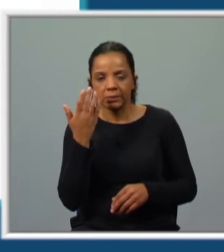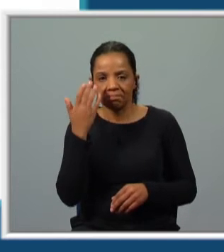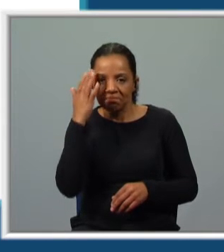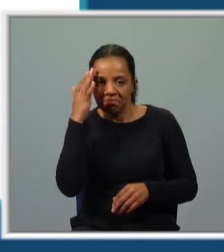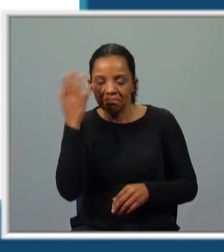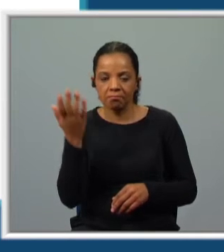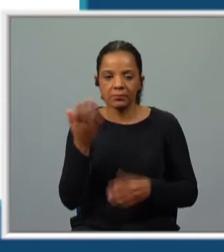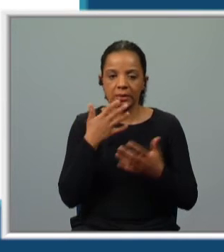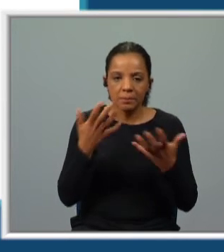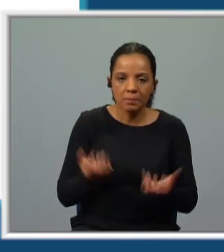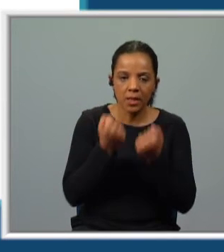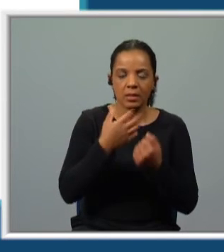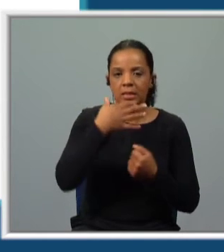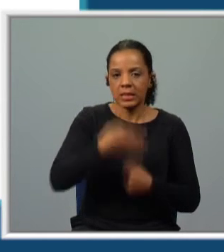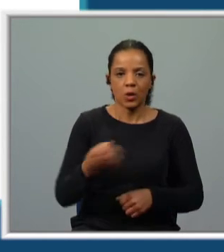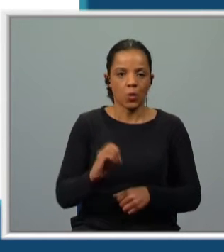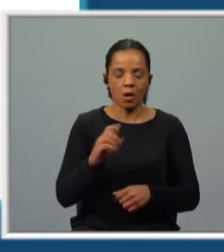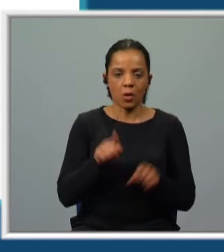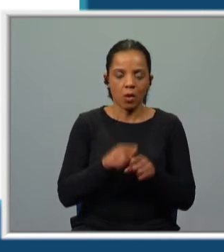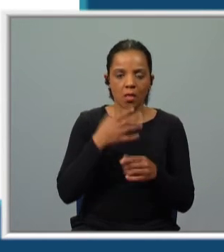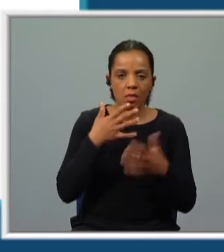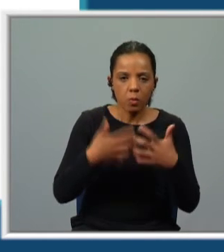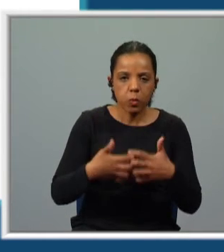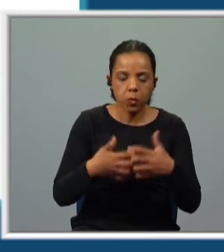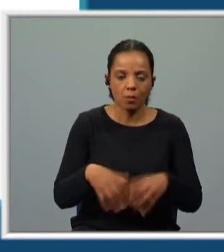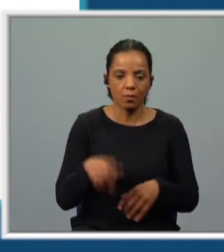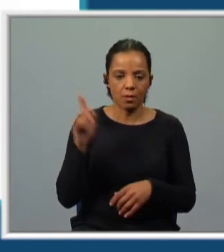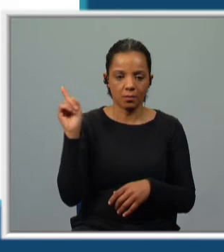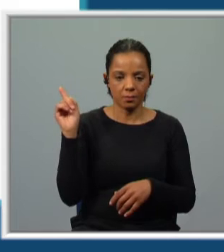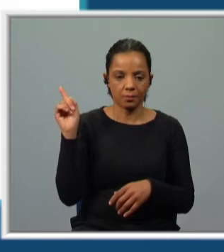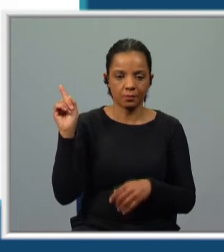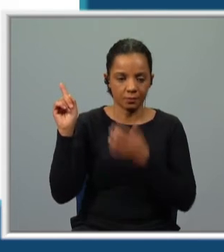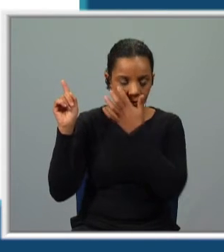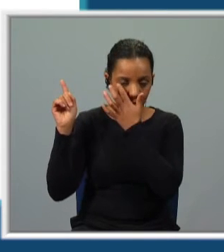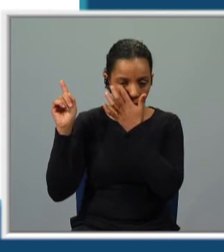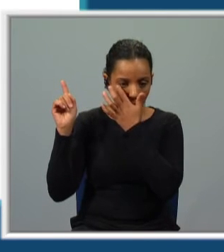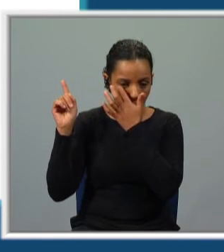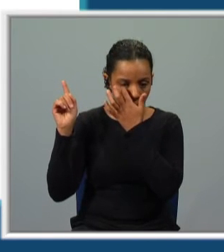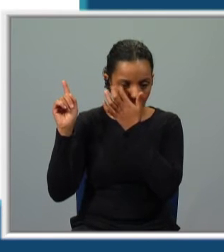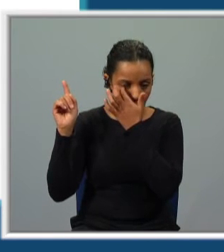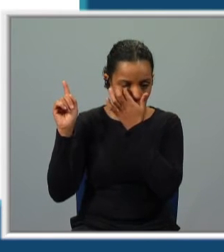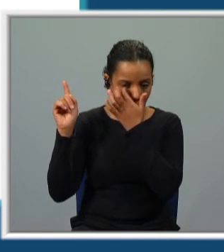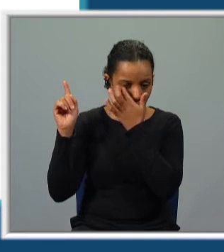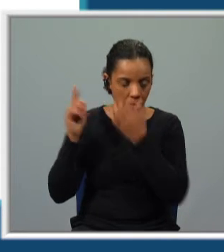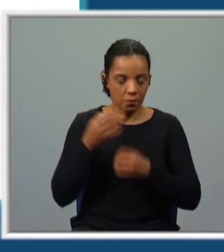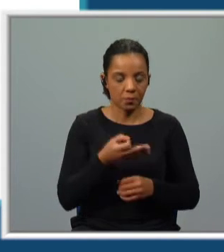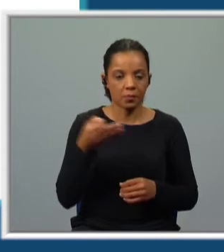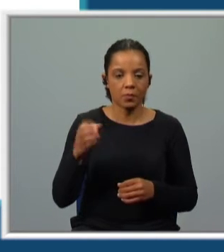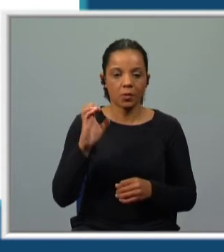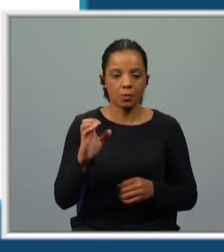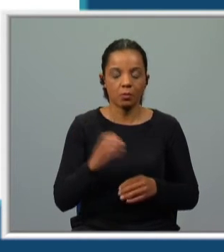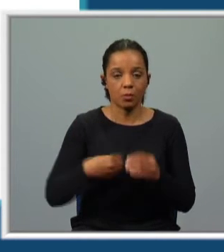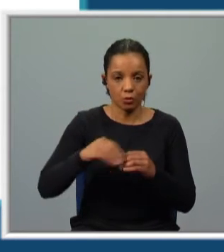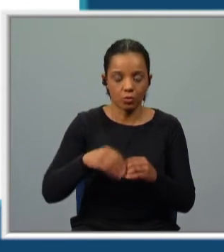daquilo que não é certo, que é duvidoso, eu canto, eu tenha cantado, o pretérito perfeito composto.